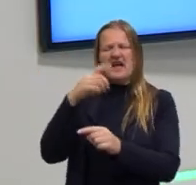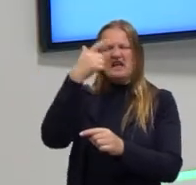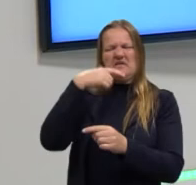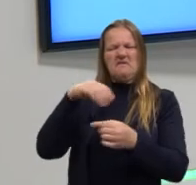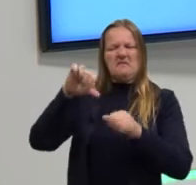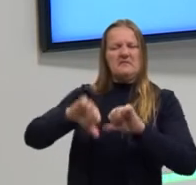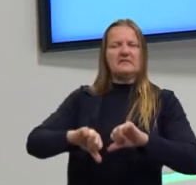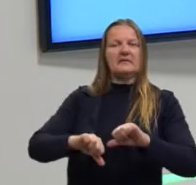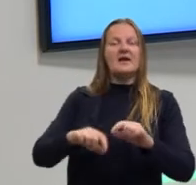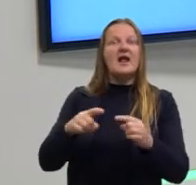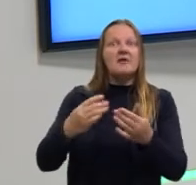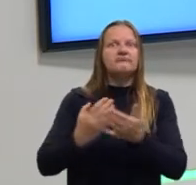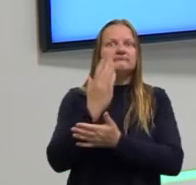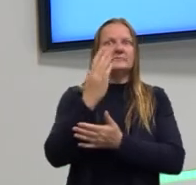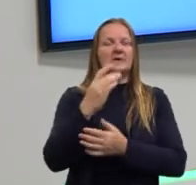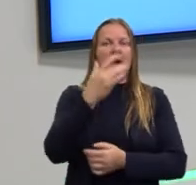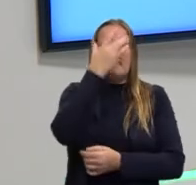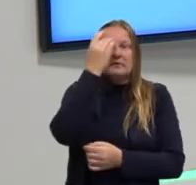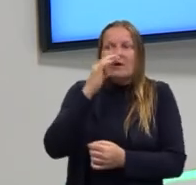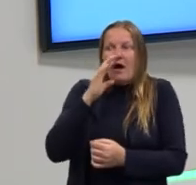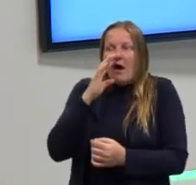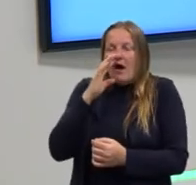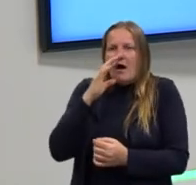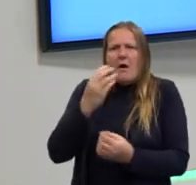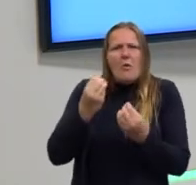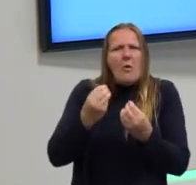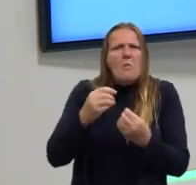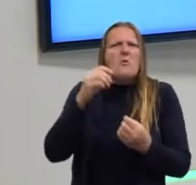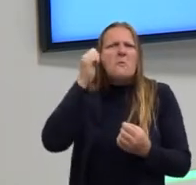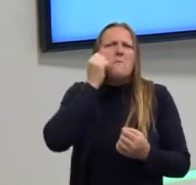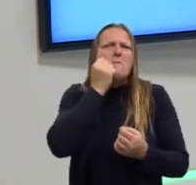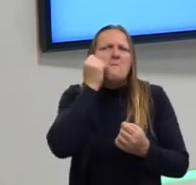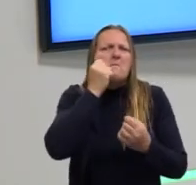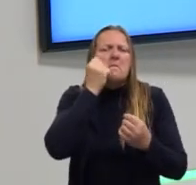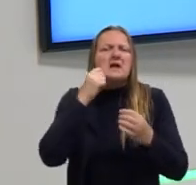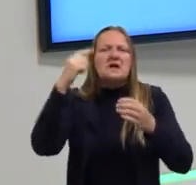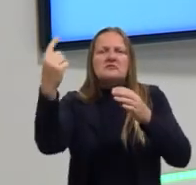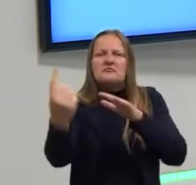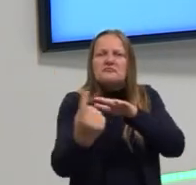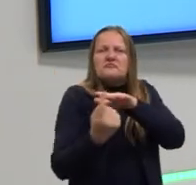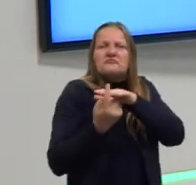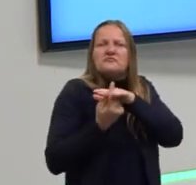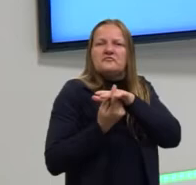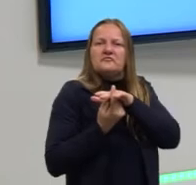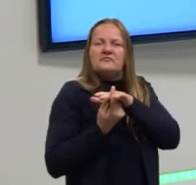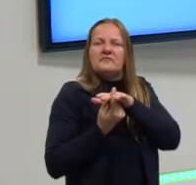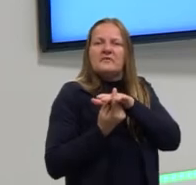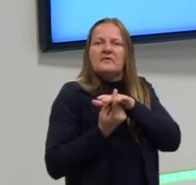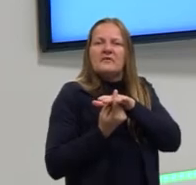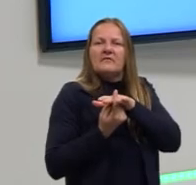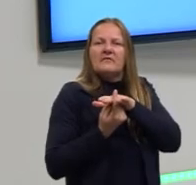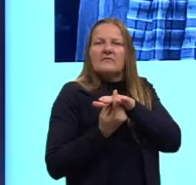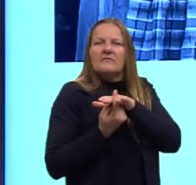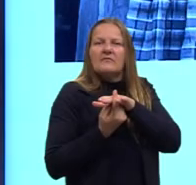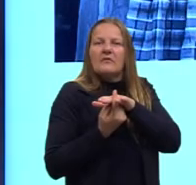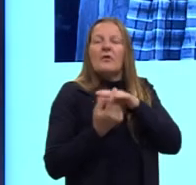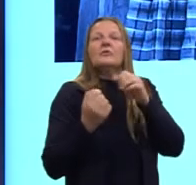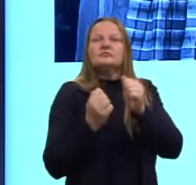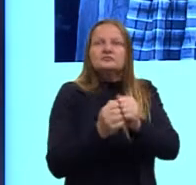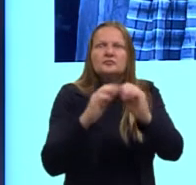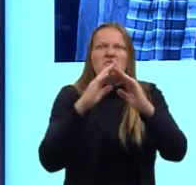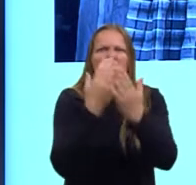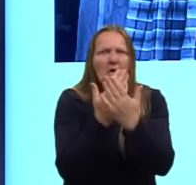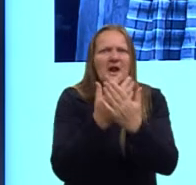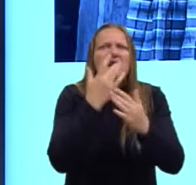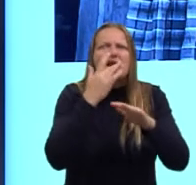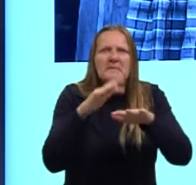Ela passa e as pessoas ficam indignadas, as pessoas brancas, racistas, que ela vai poder estudar na